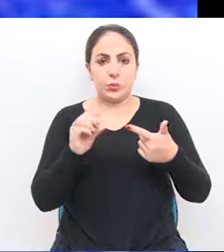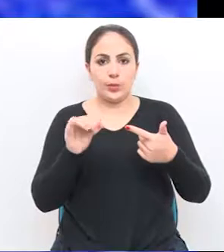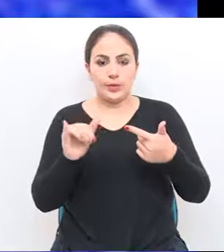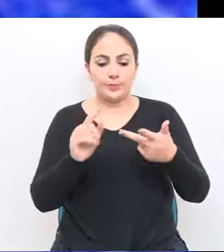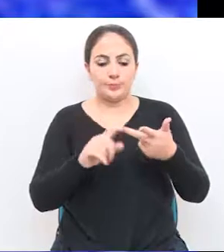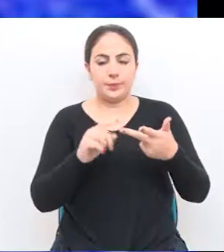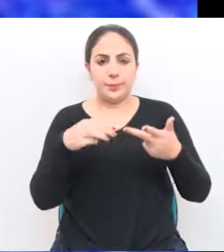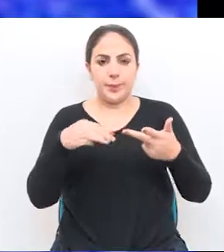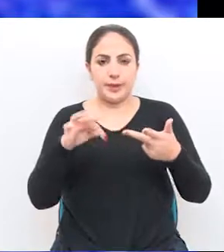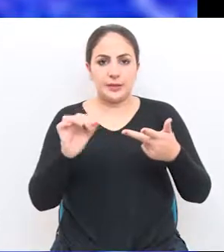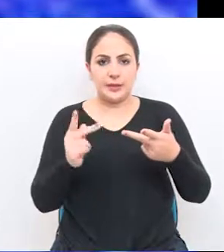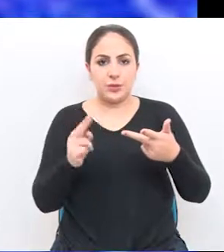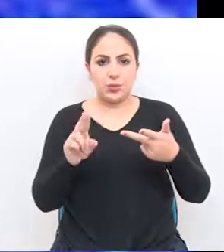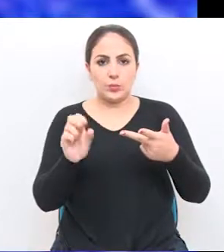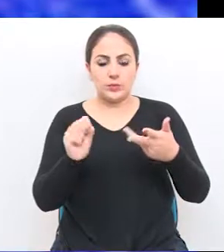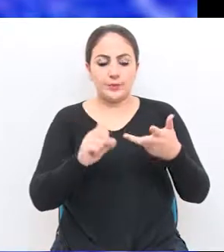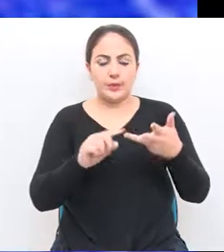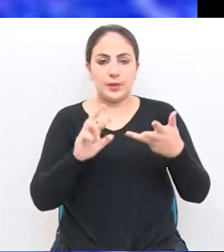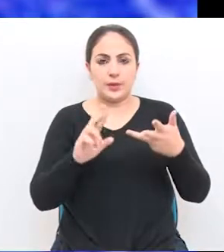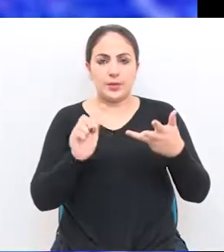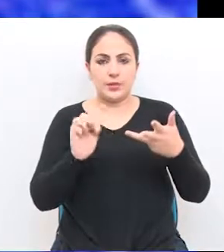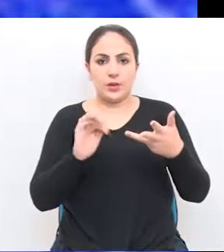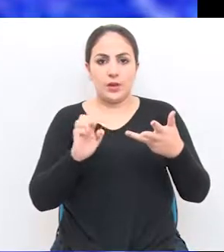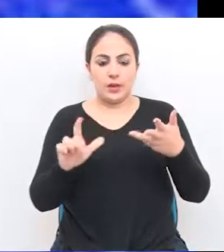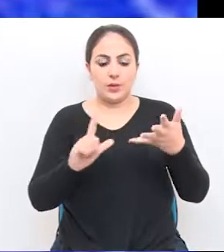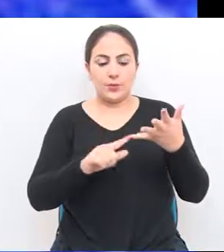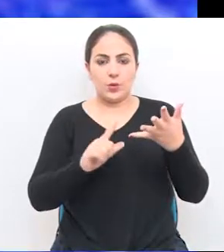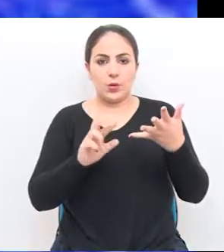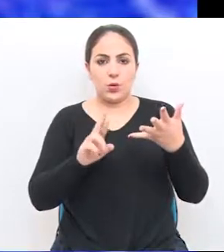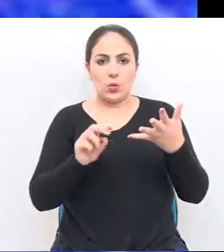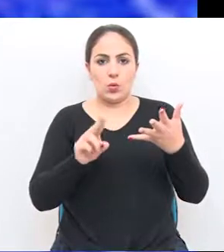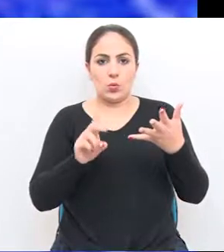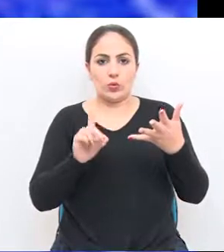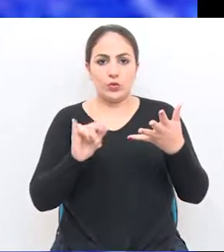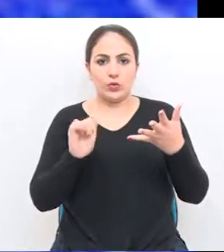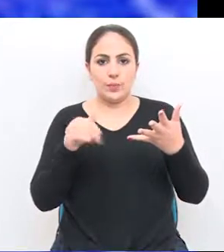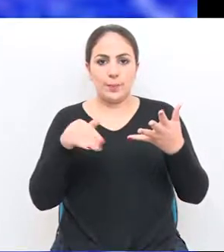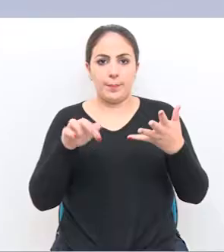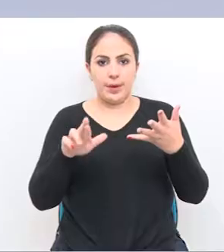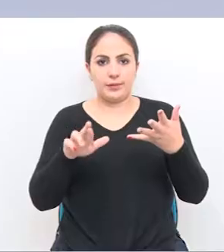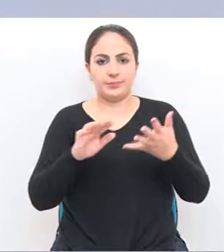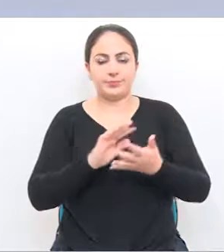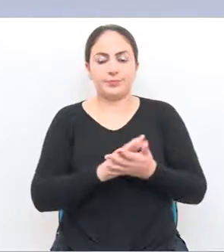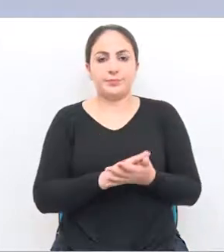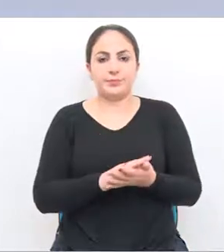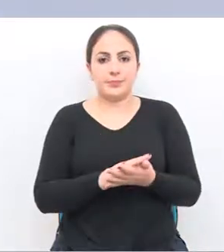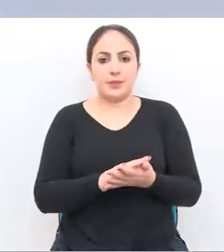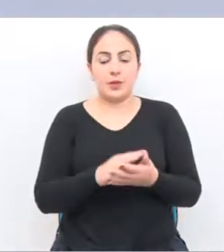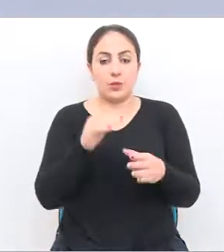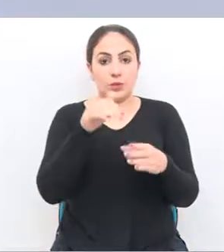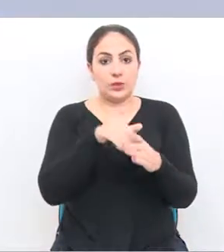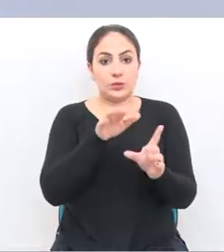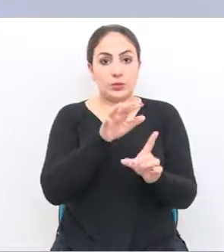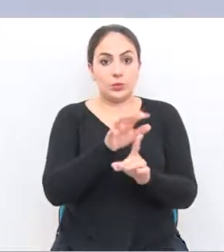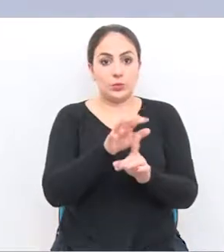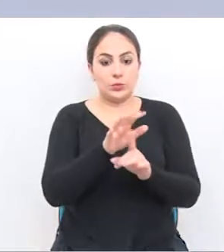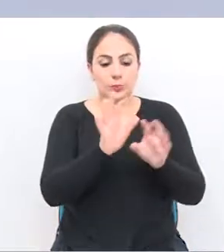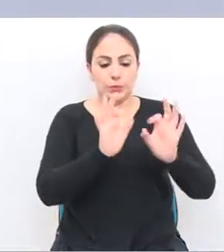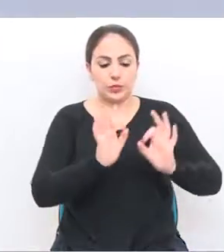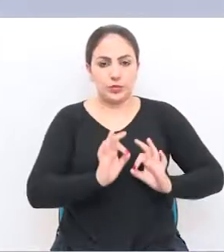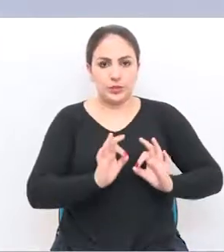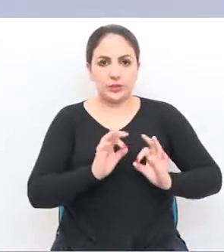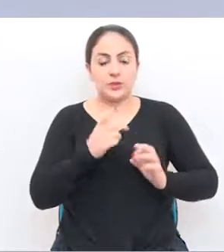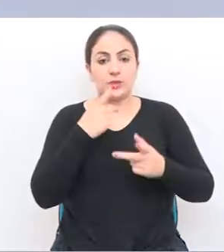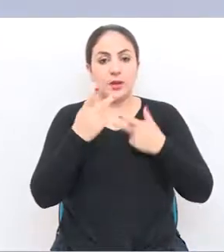Eloi Costa, Matheus Vesp, Rafael Colucci e Rudimar dos Santos. Vetado o projeto que prevê o horário